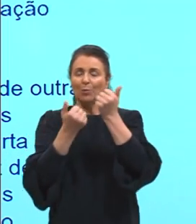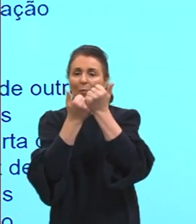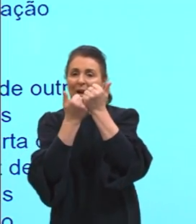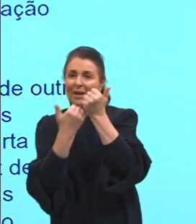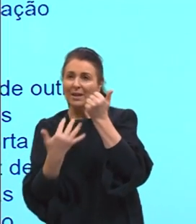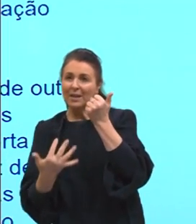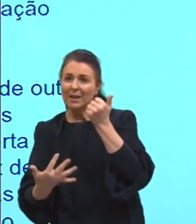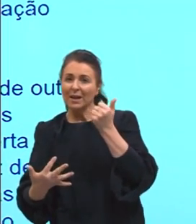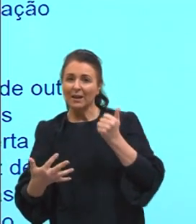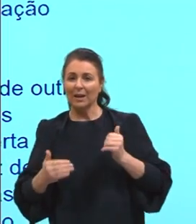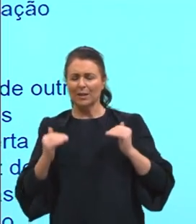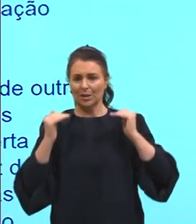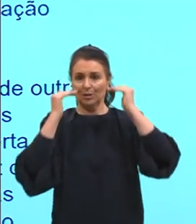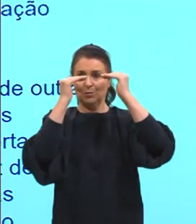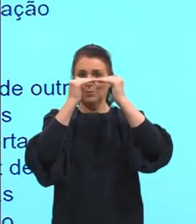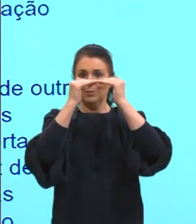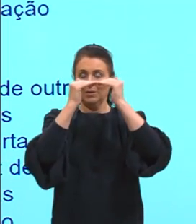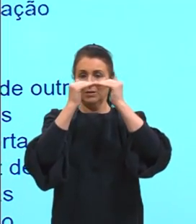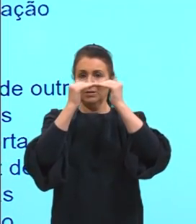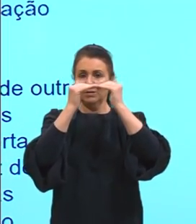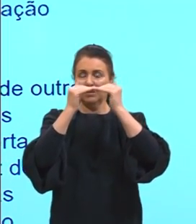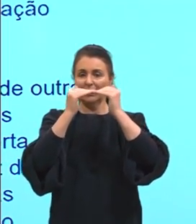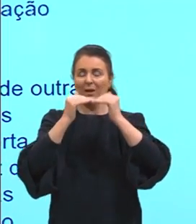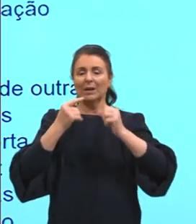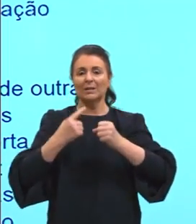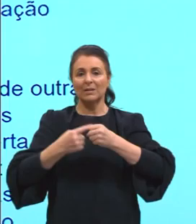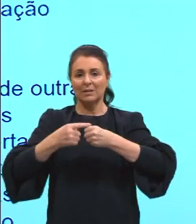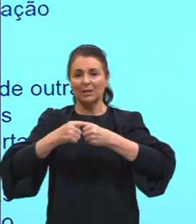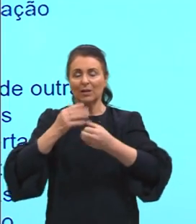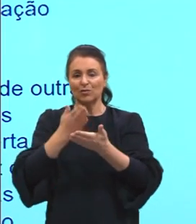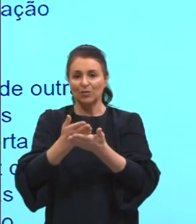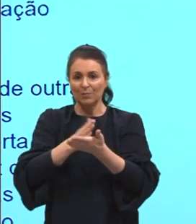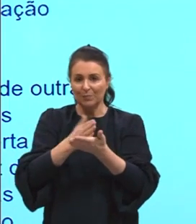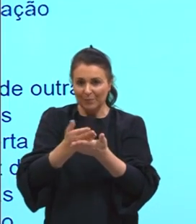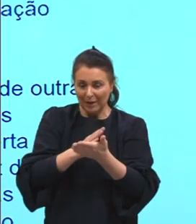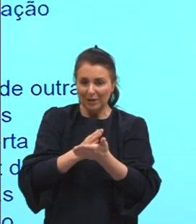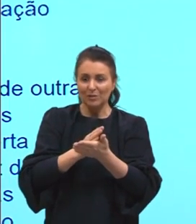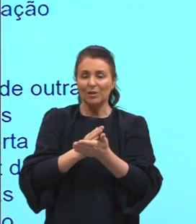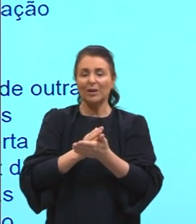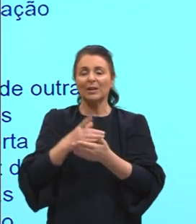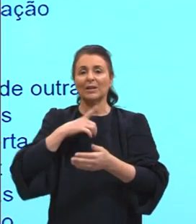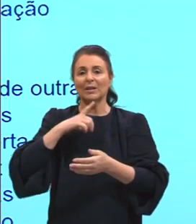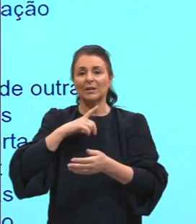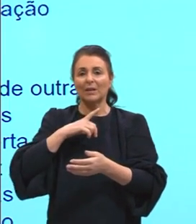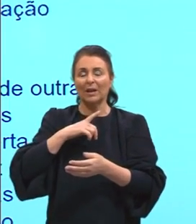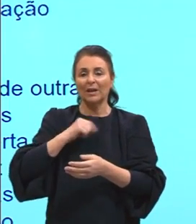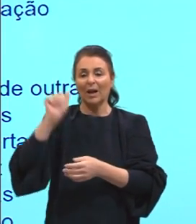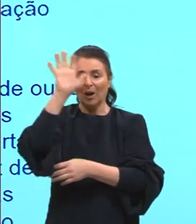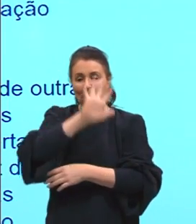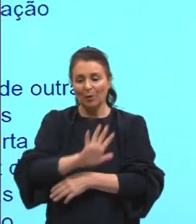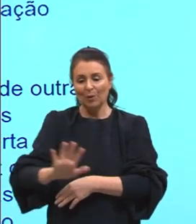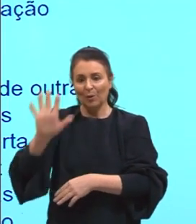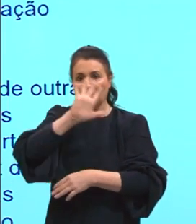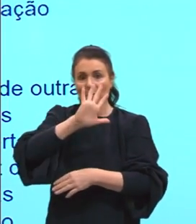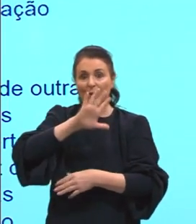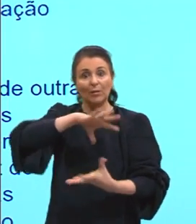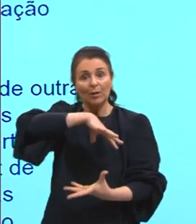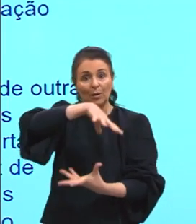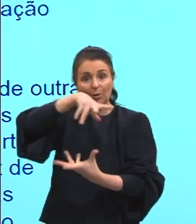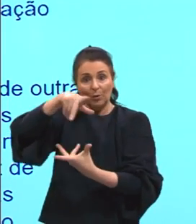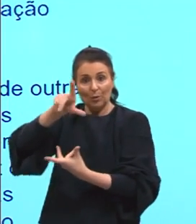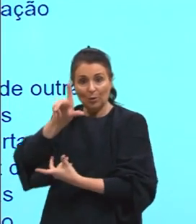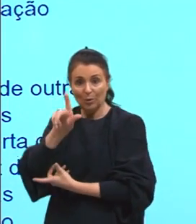urbana, de cidade média, metrópole regional, metrópole nacional e cidades globais, tá? Então,